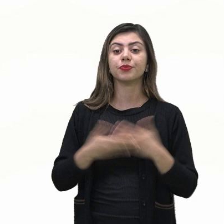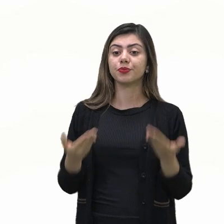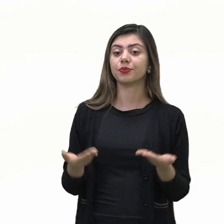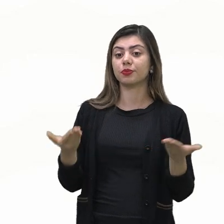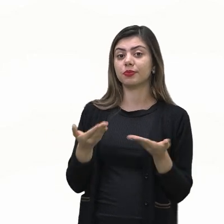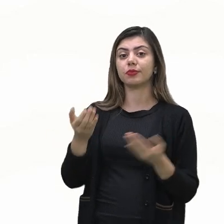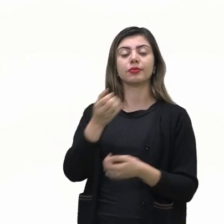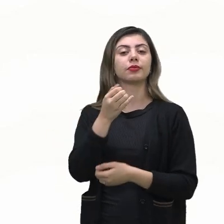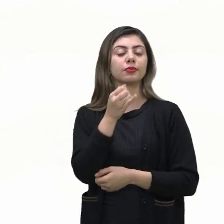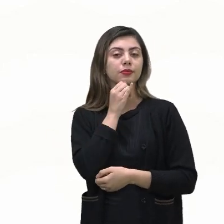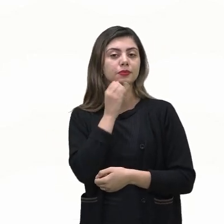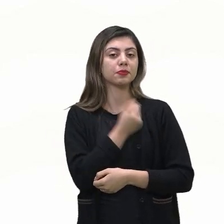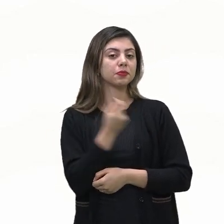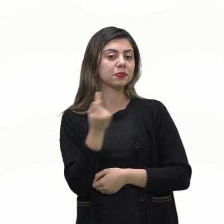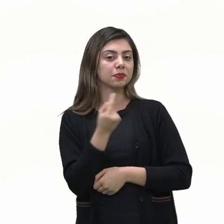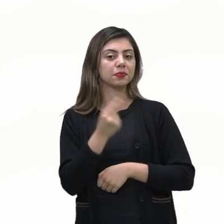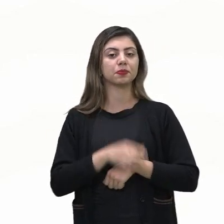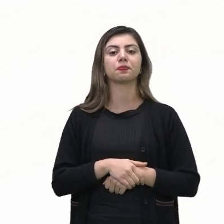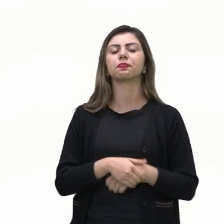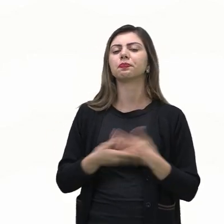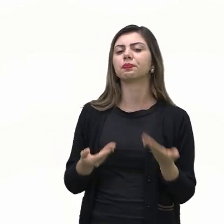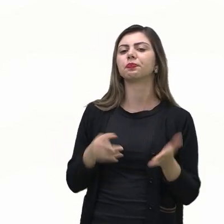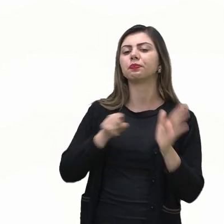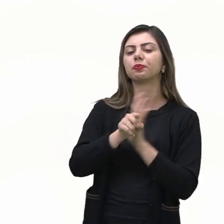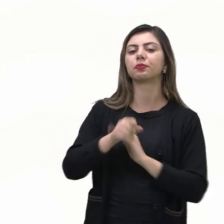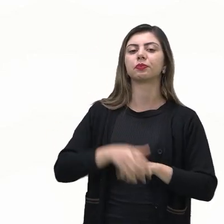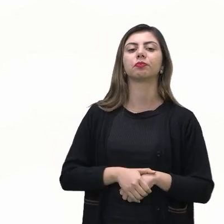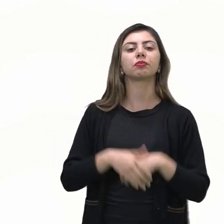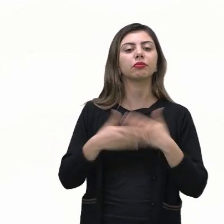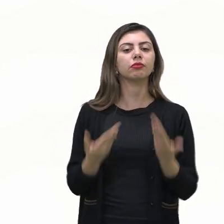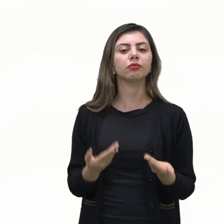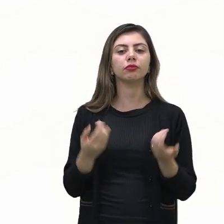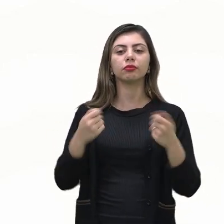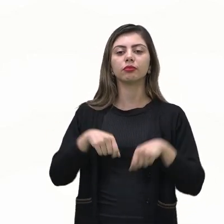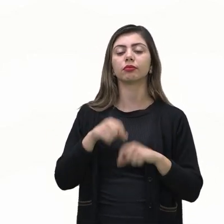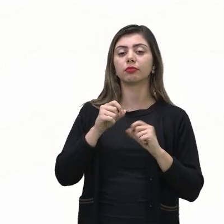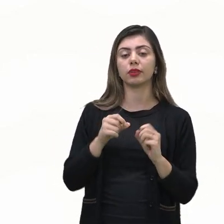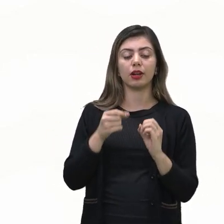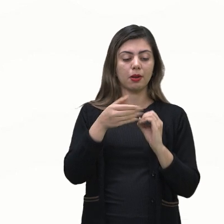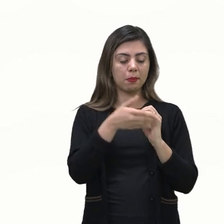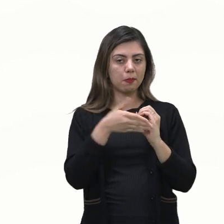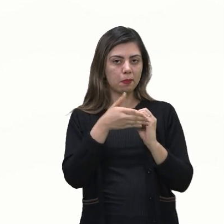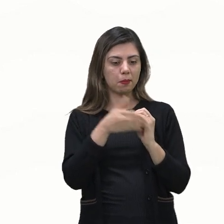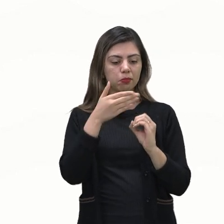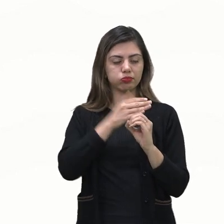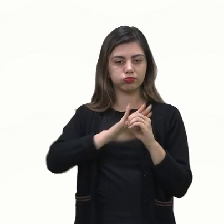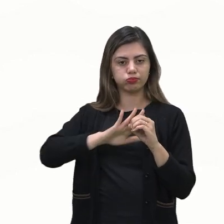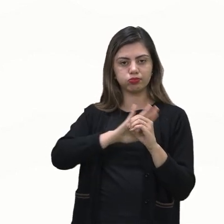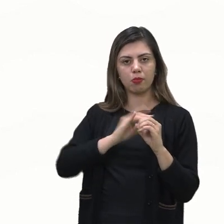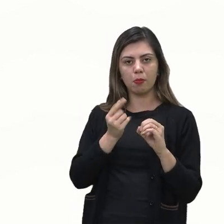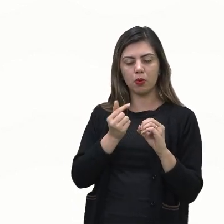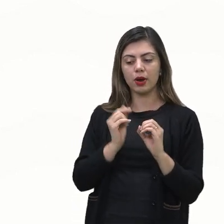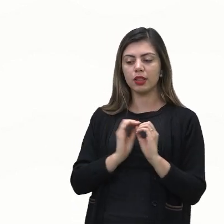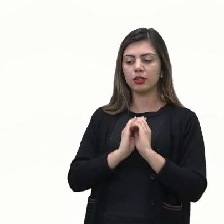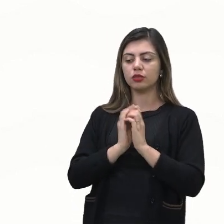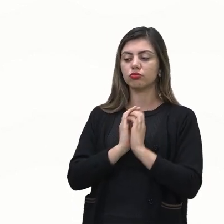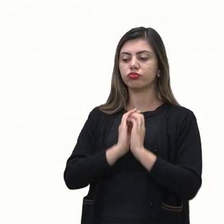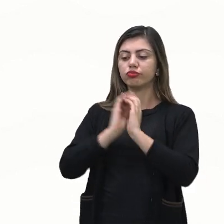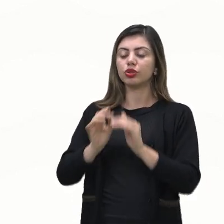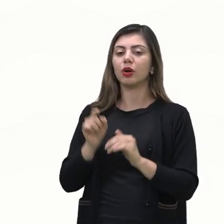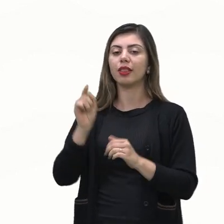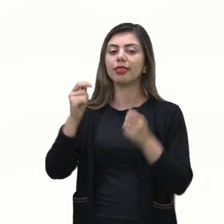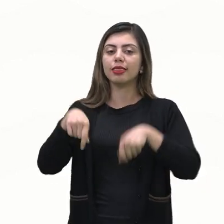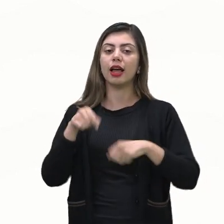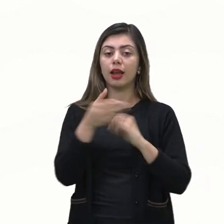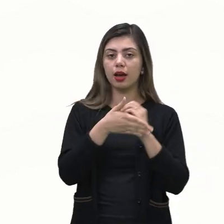1 diz o seguinte qual é a probabilidade de obter a face cara no lançamento